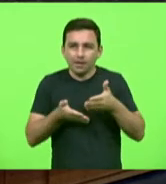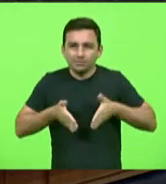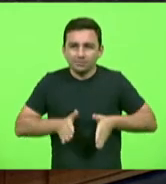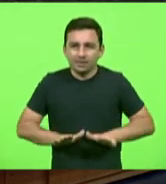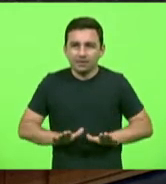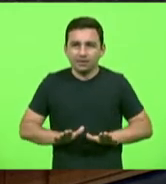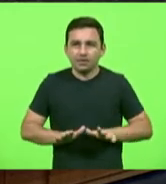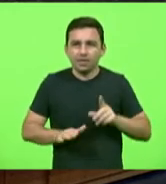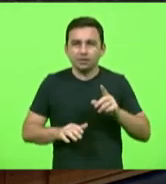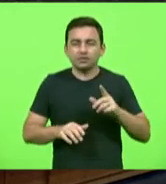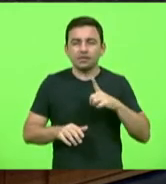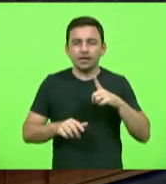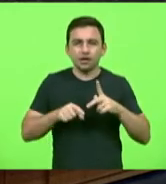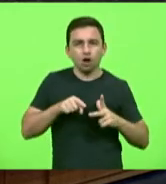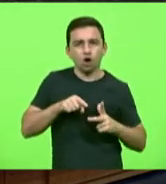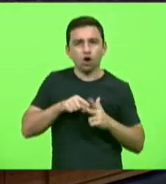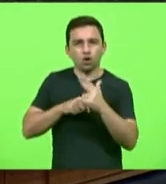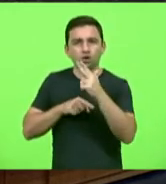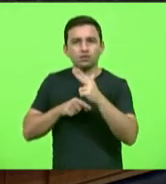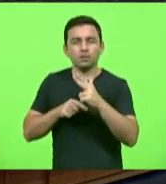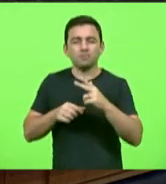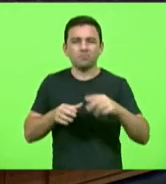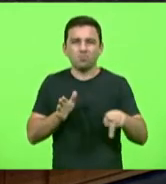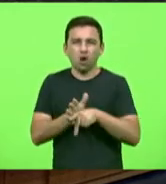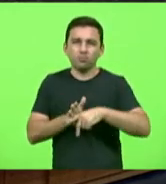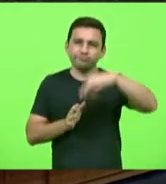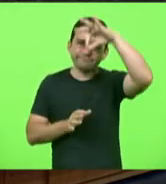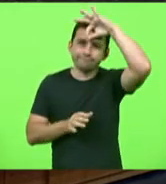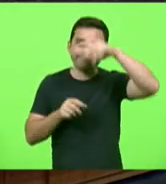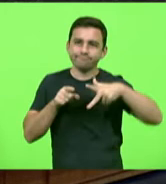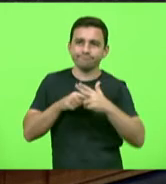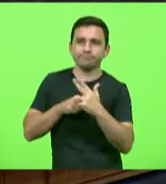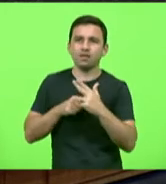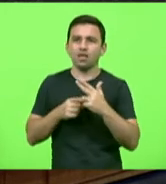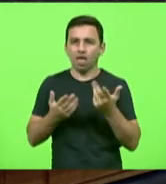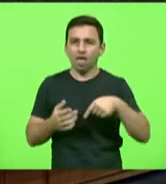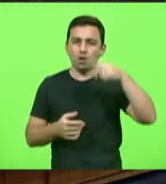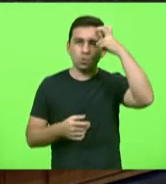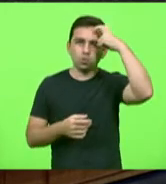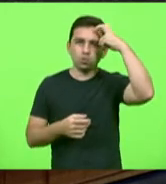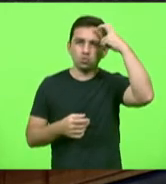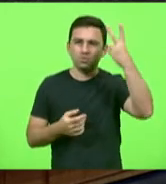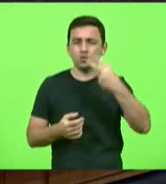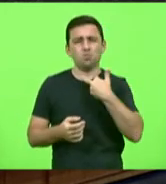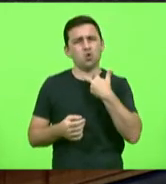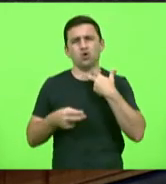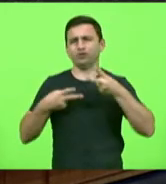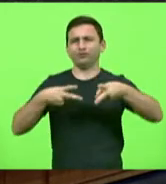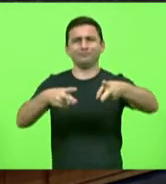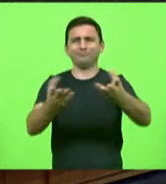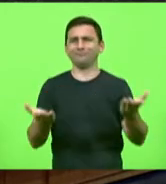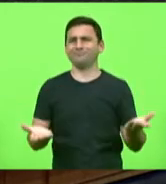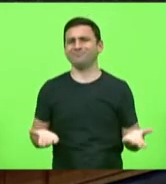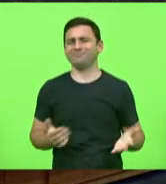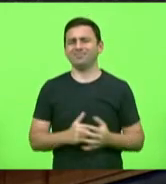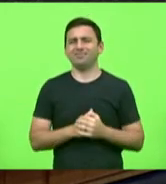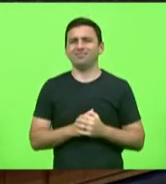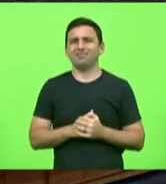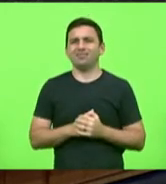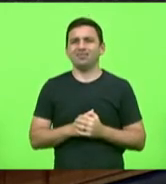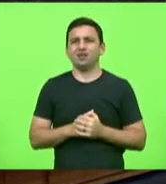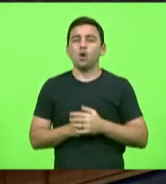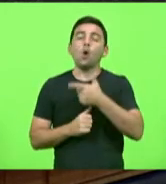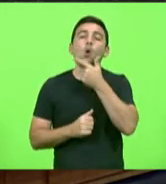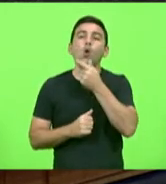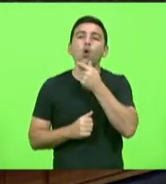é amputado o clitóris dela isso é uma cultura também e nem por isso deve ser levada adiante pessoas homens